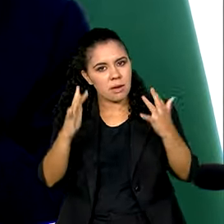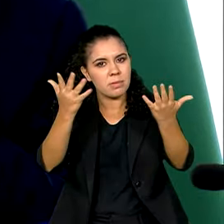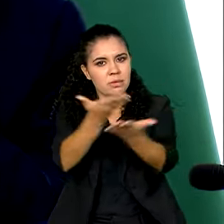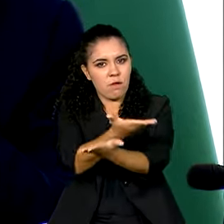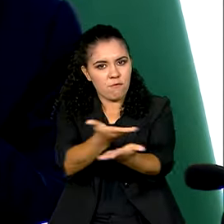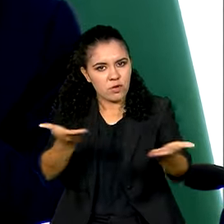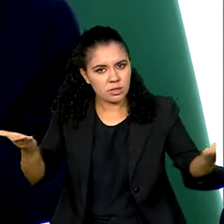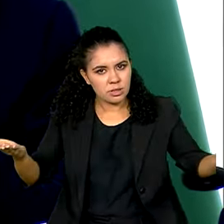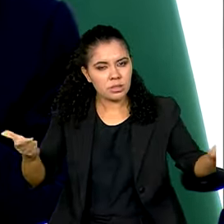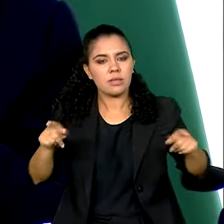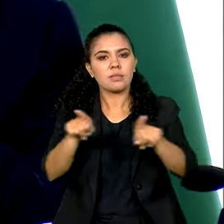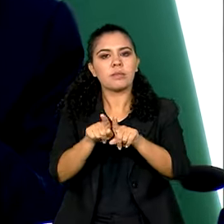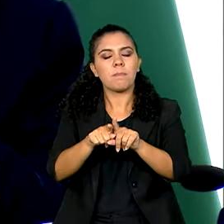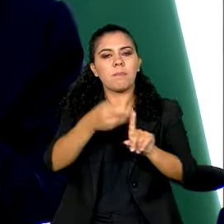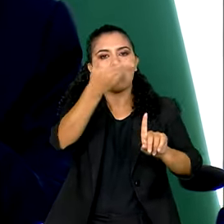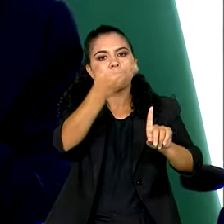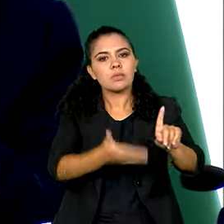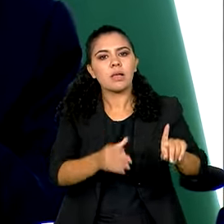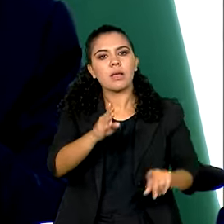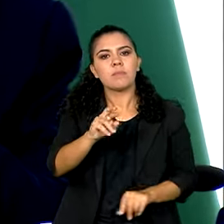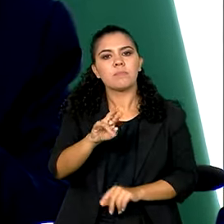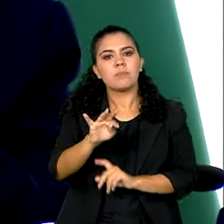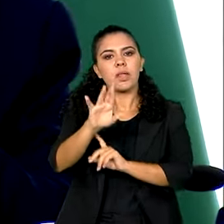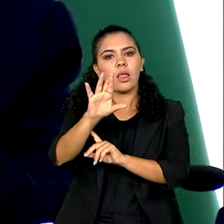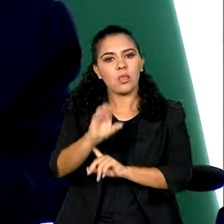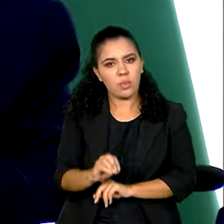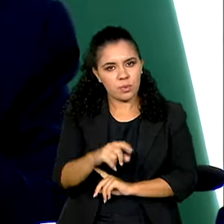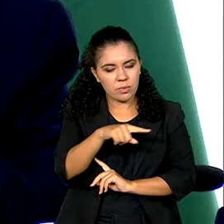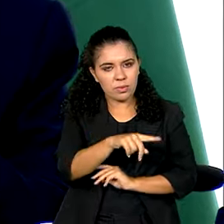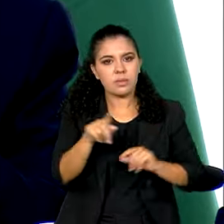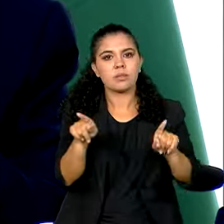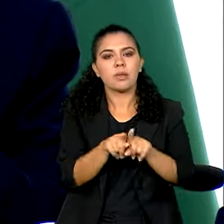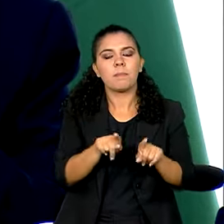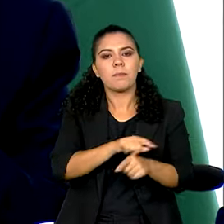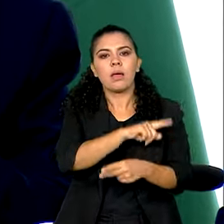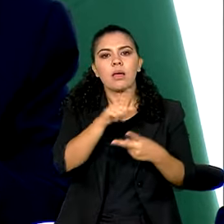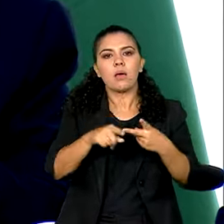parabéns ao Brito, sabe que está aqui no Congresso, ao Guimarães.